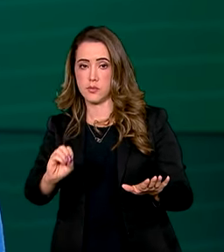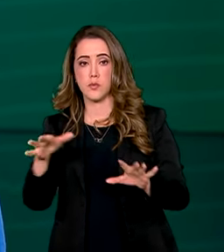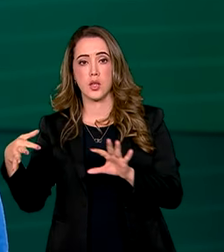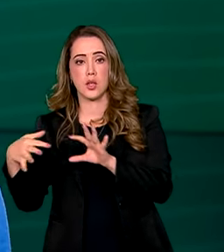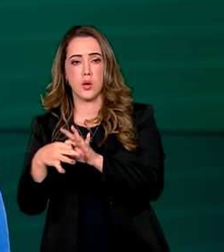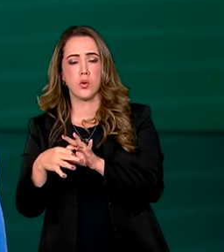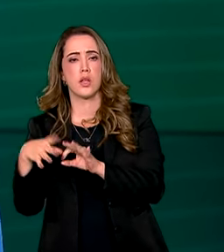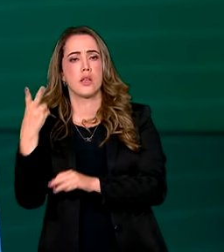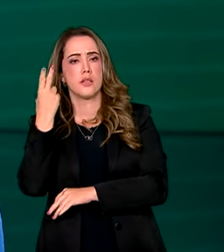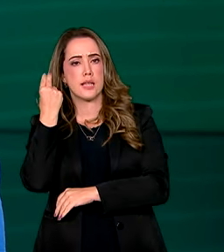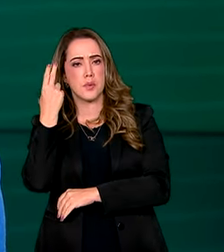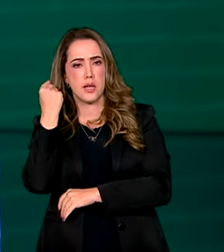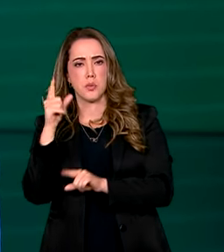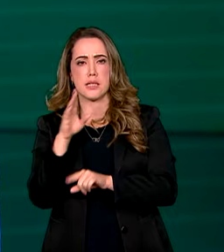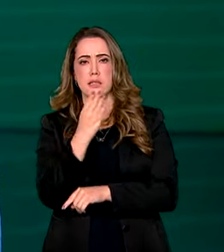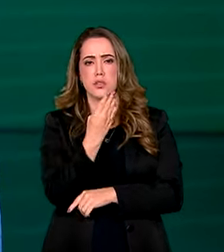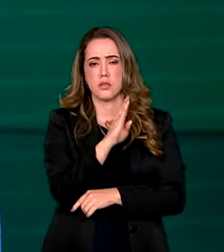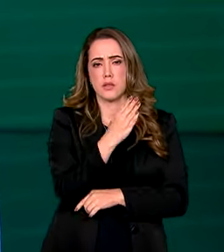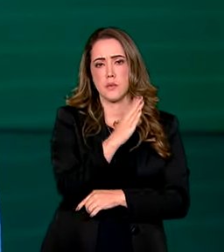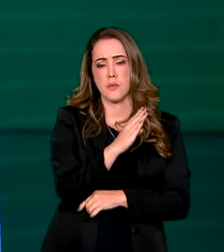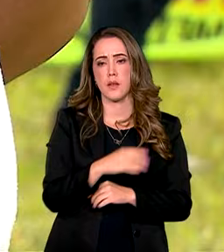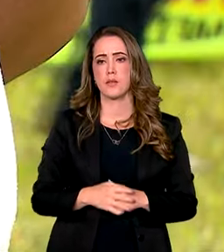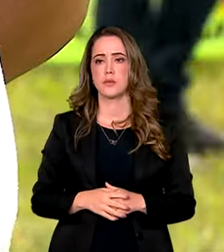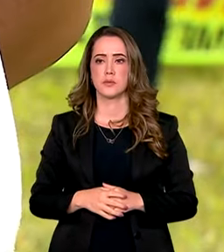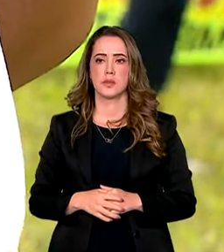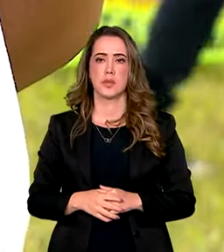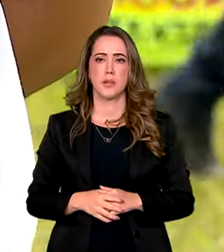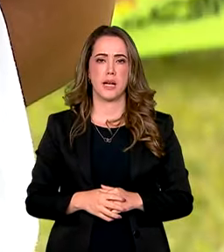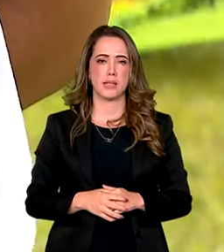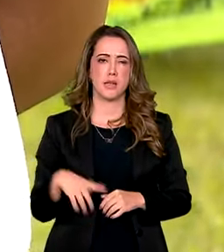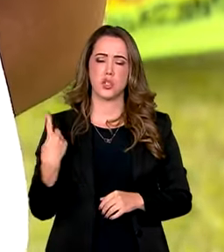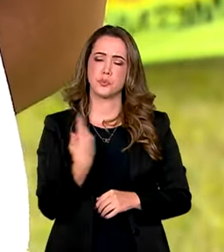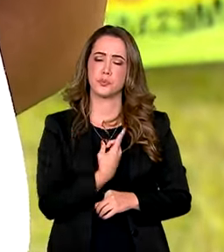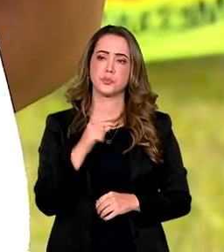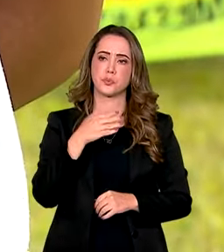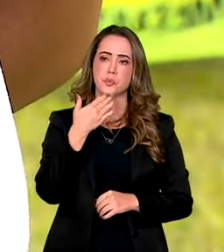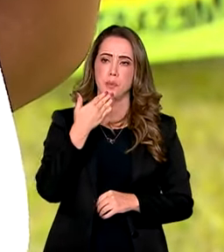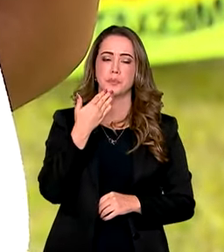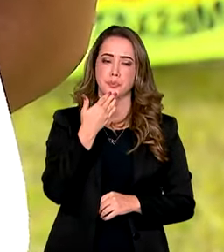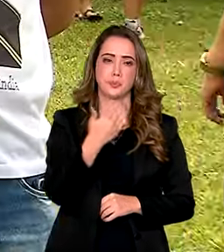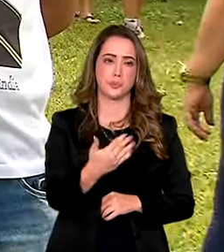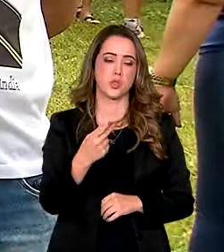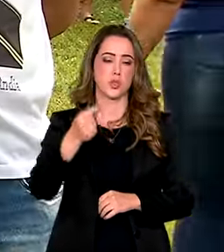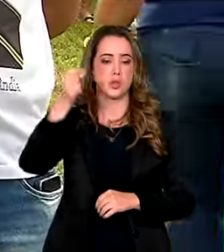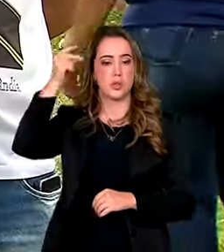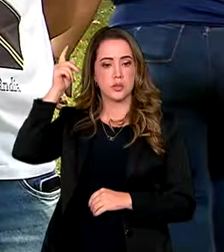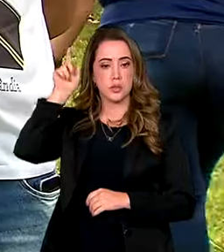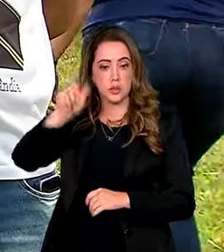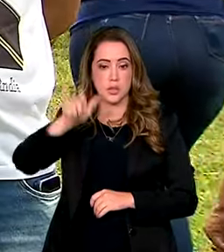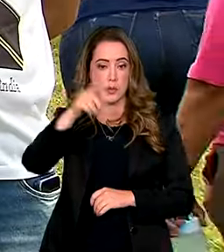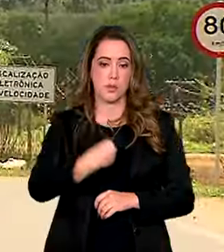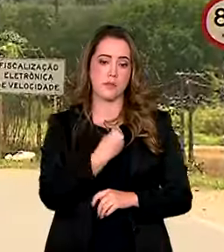de Itaguatinga e Braslândia no Distrito Federal. Em indicação antiga dos moradores e produtores